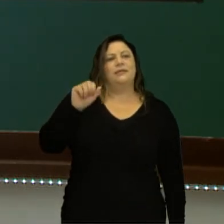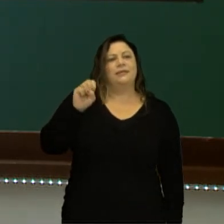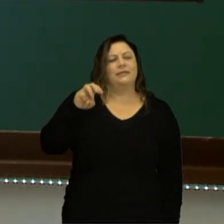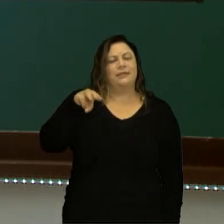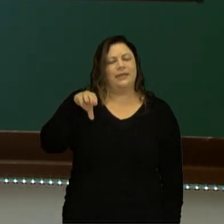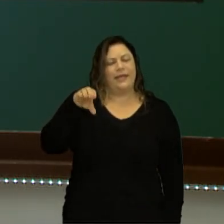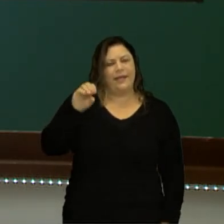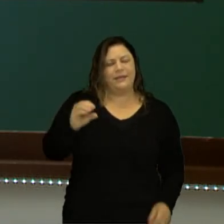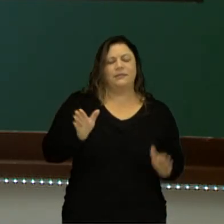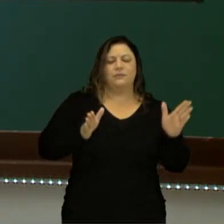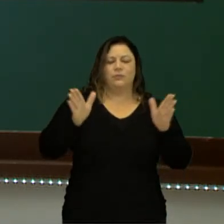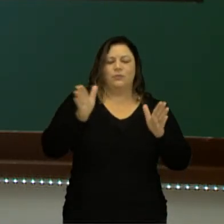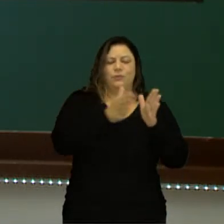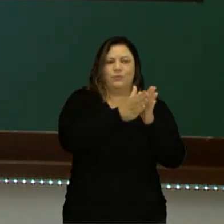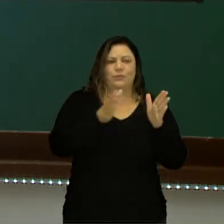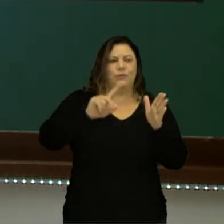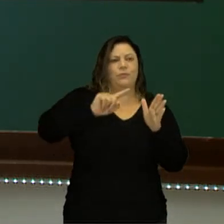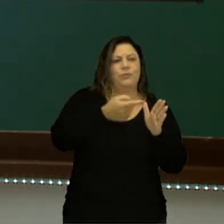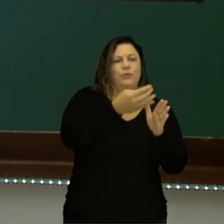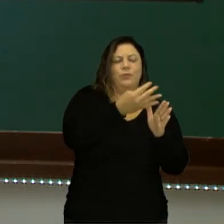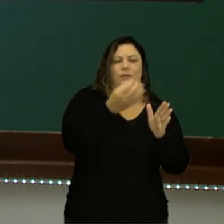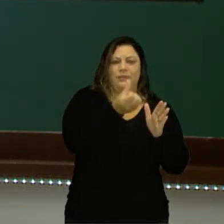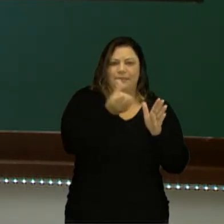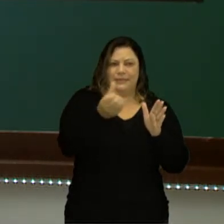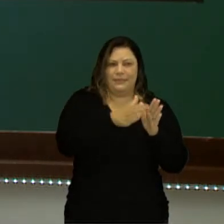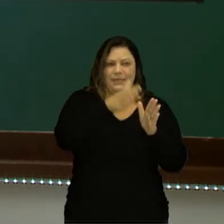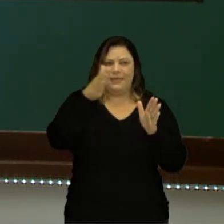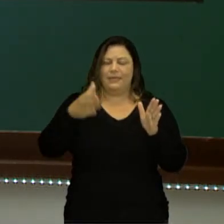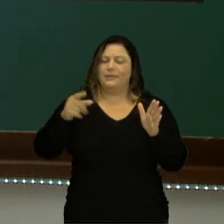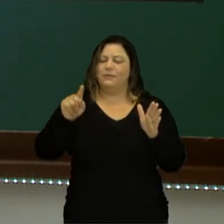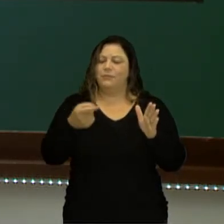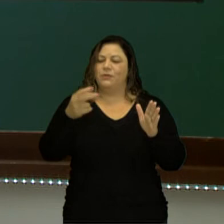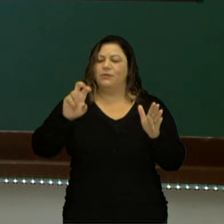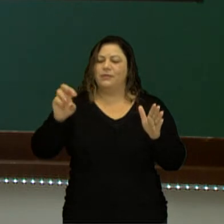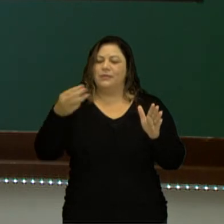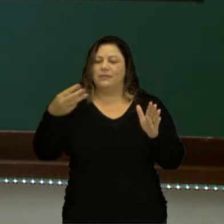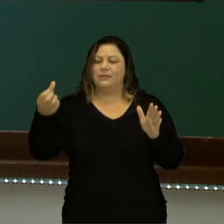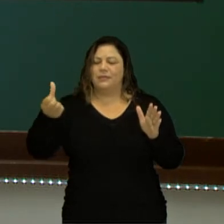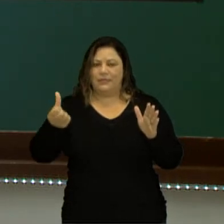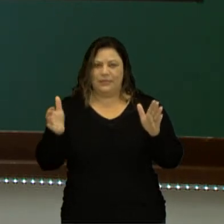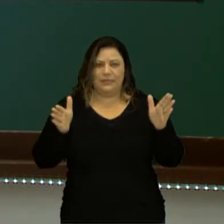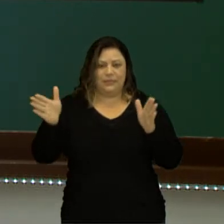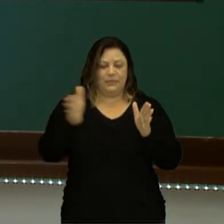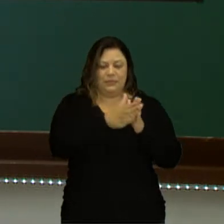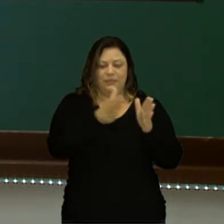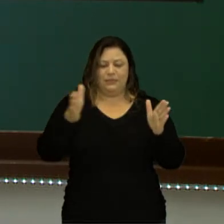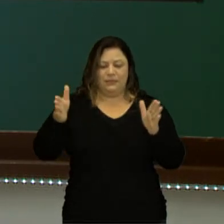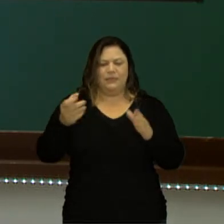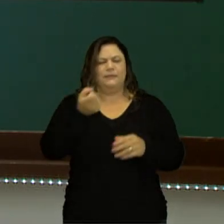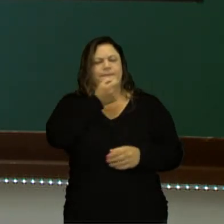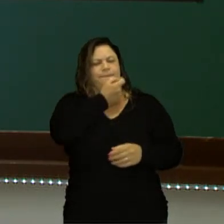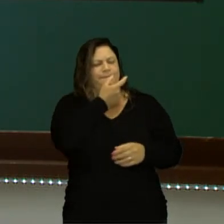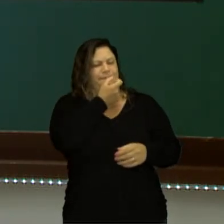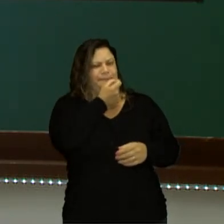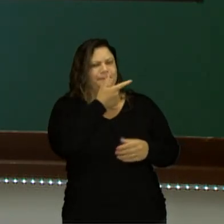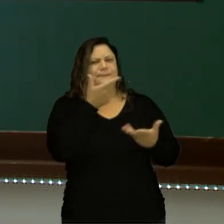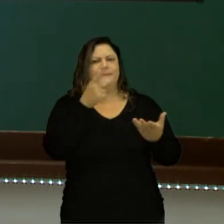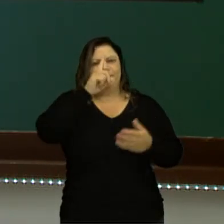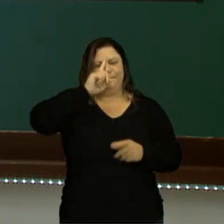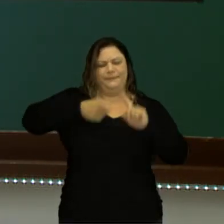viveu entre 1466 e 1536 e fez uma sátira aos